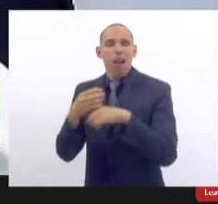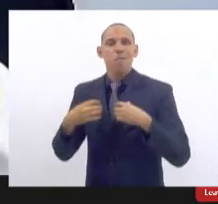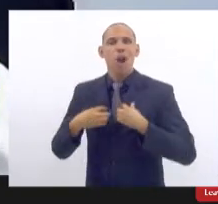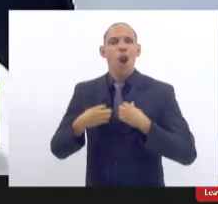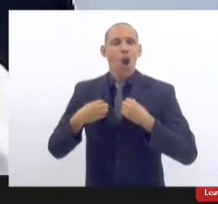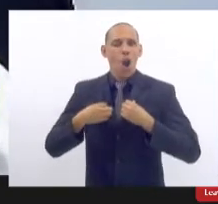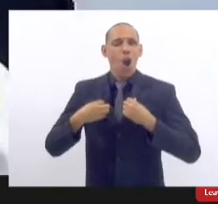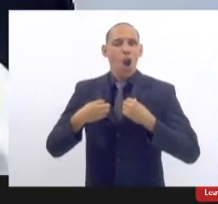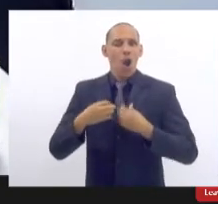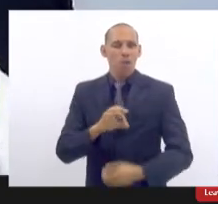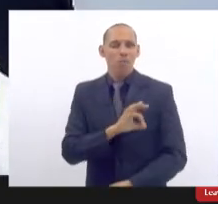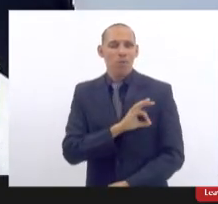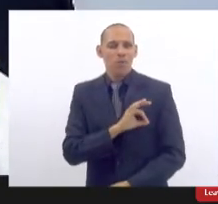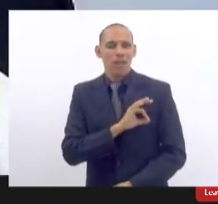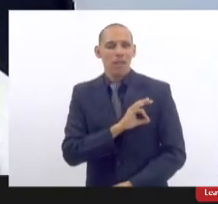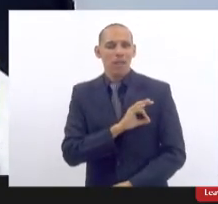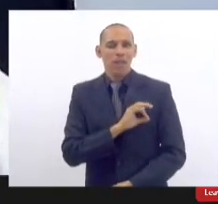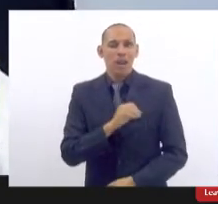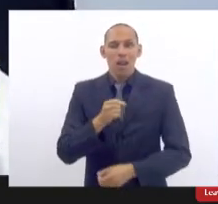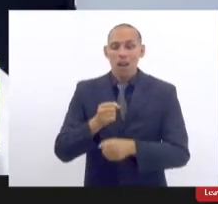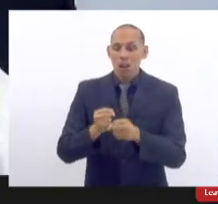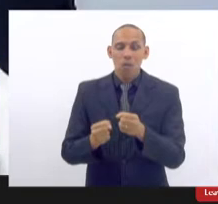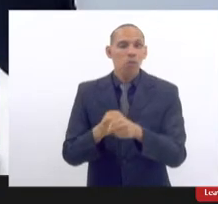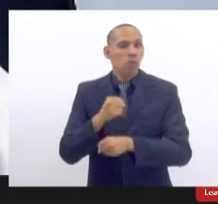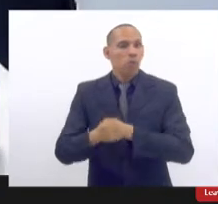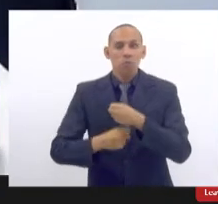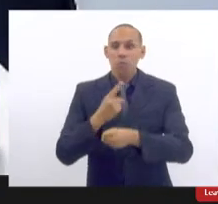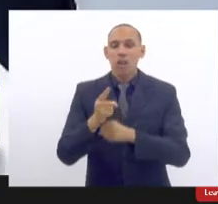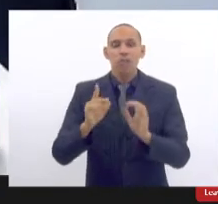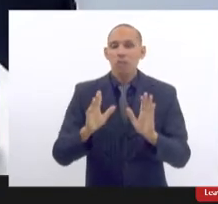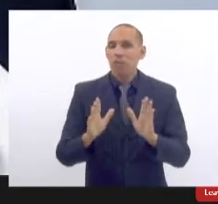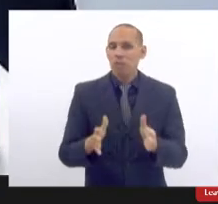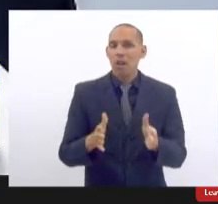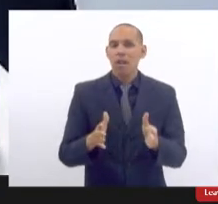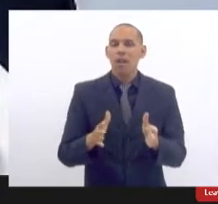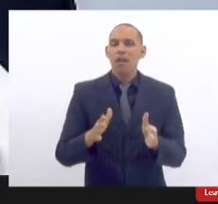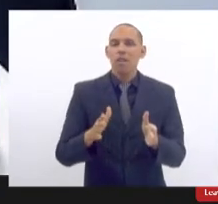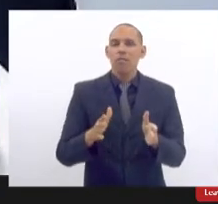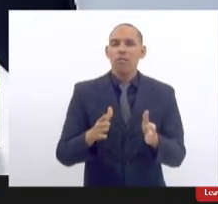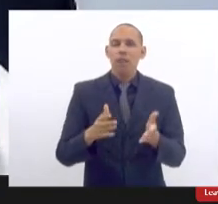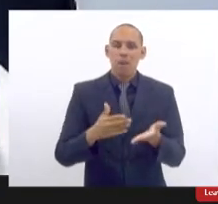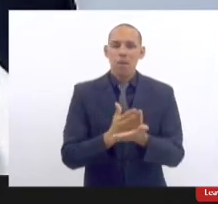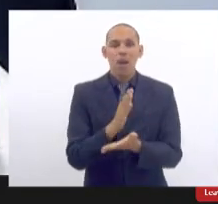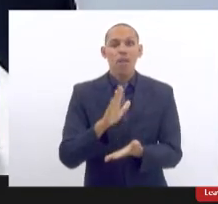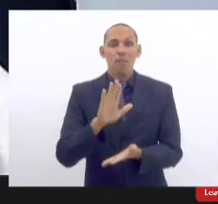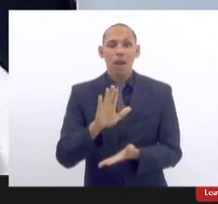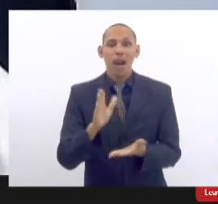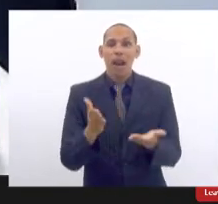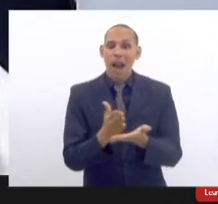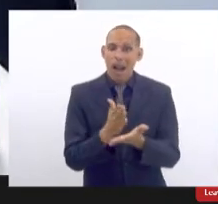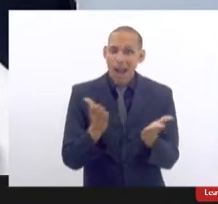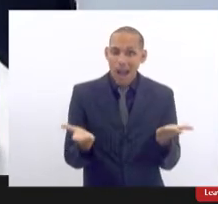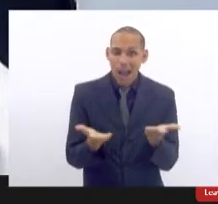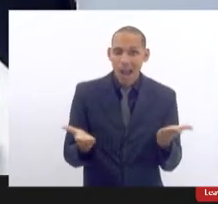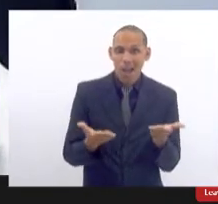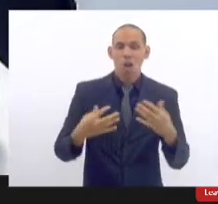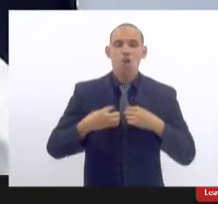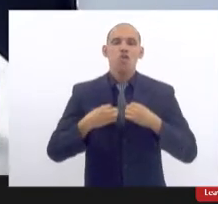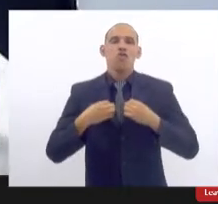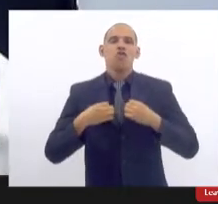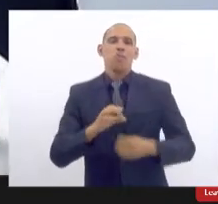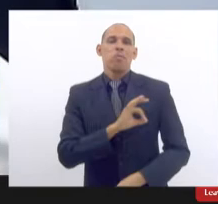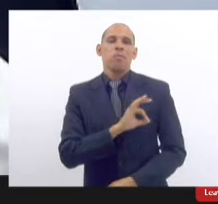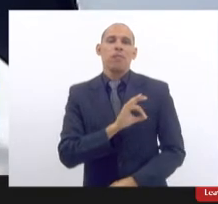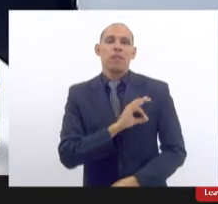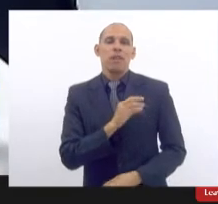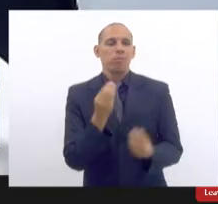implementada depois de muita briga agora, três semanas atrás. Já tem metade dos batalhões com câmeras nos uniformes. Bom,